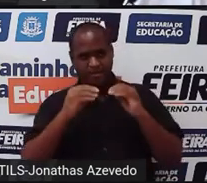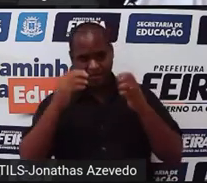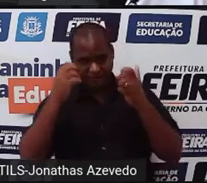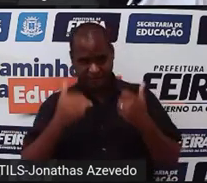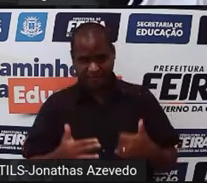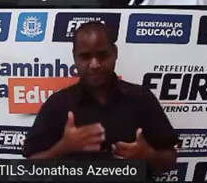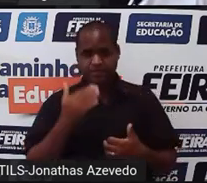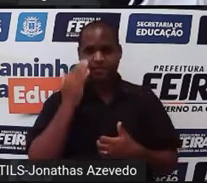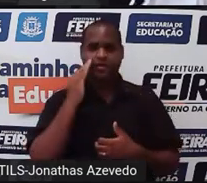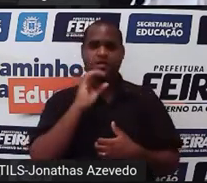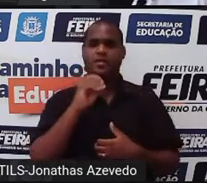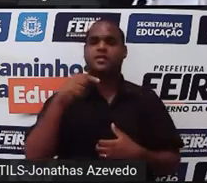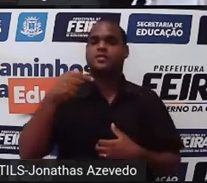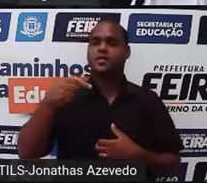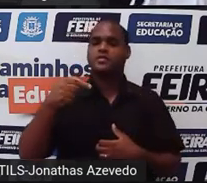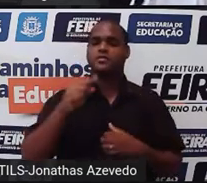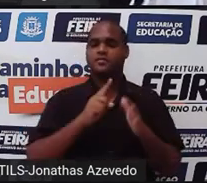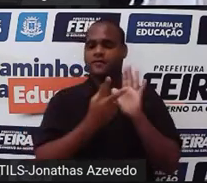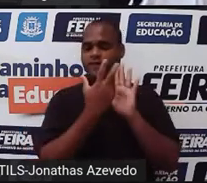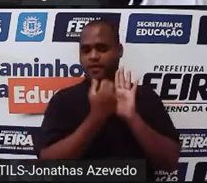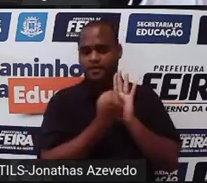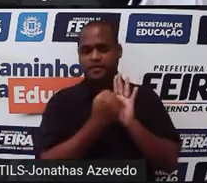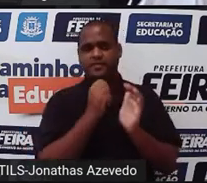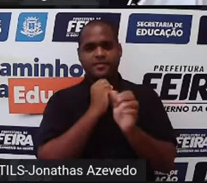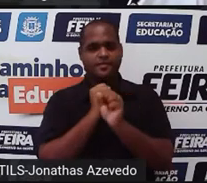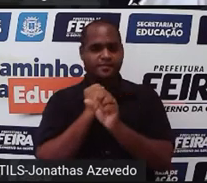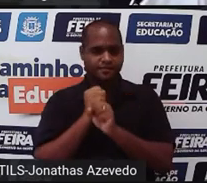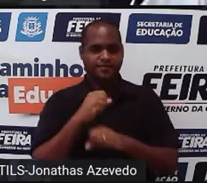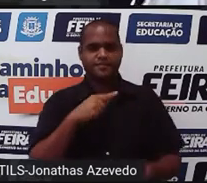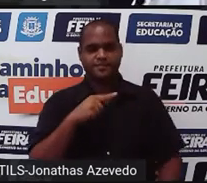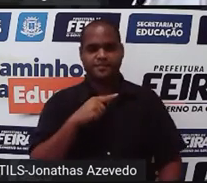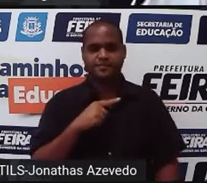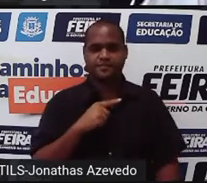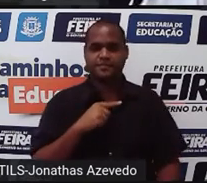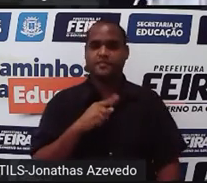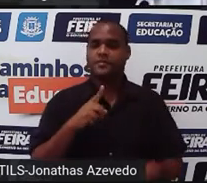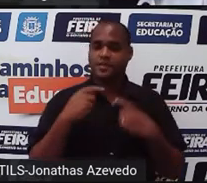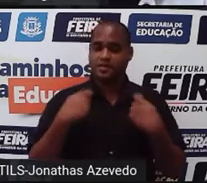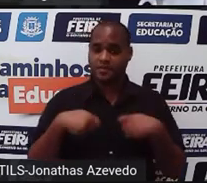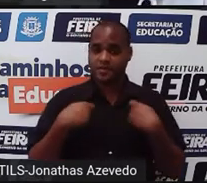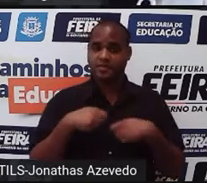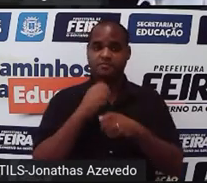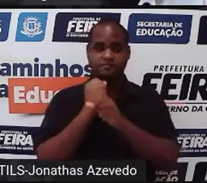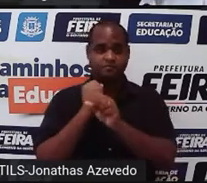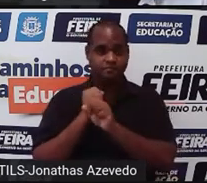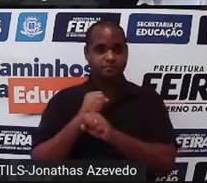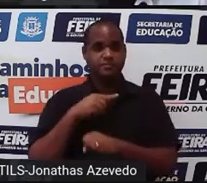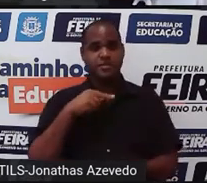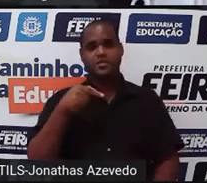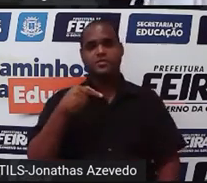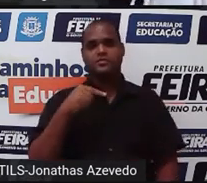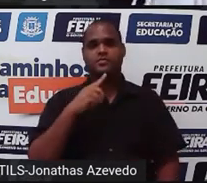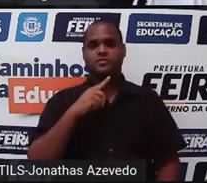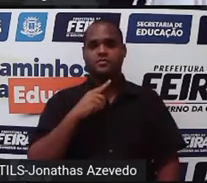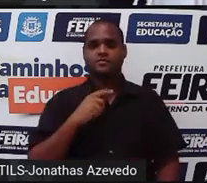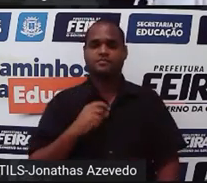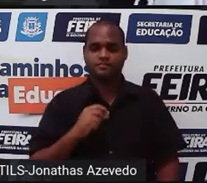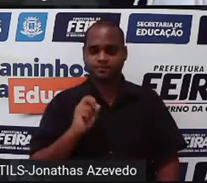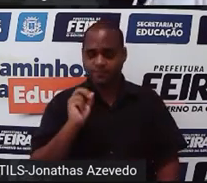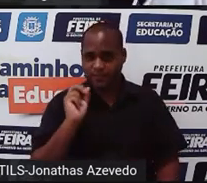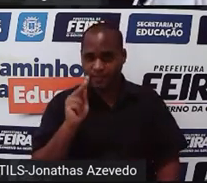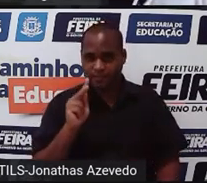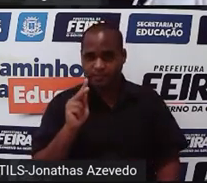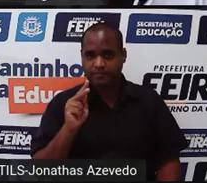fazer 7 figuras no total. Tá? Tem que dar, no total, 7 figuras. Ok?